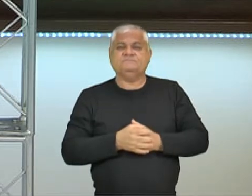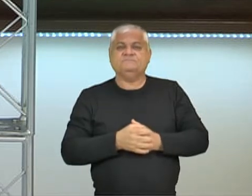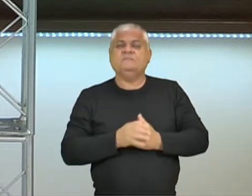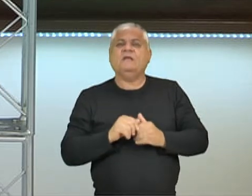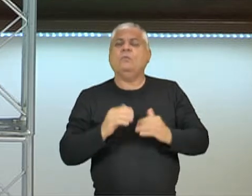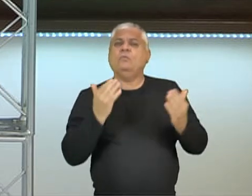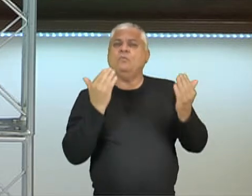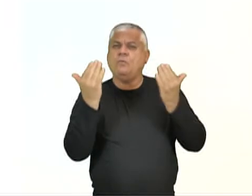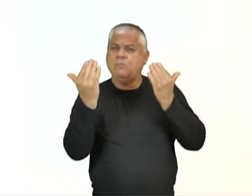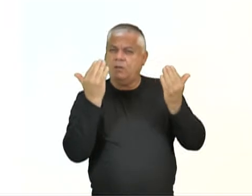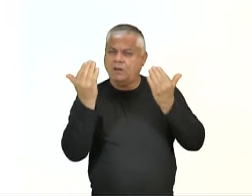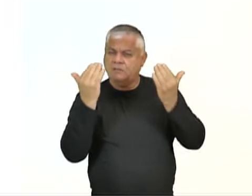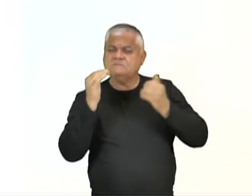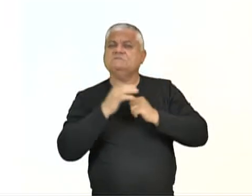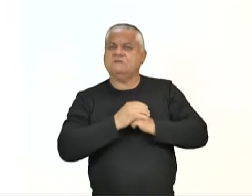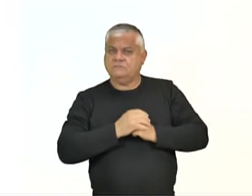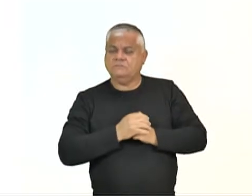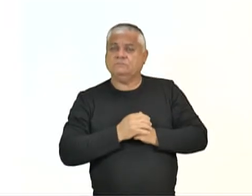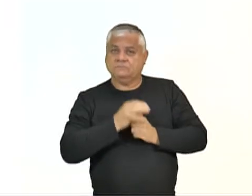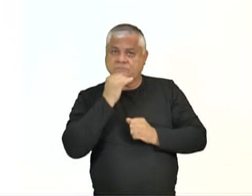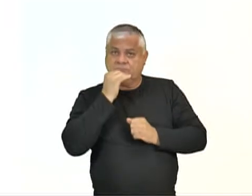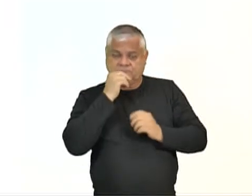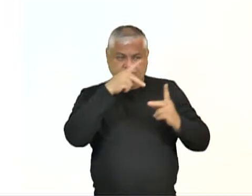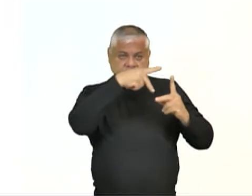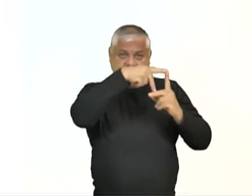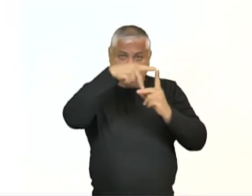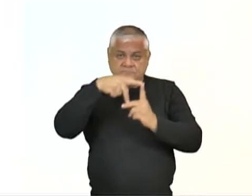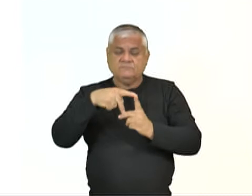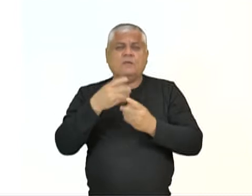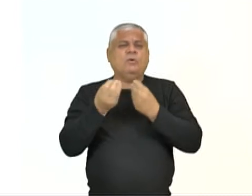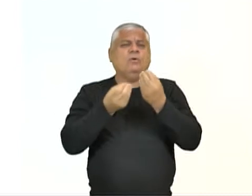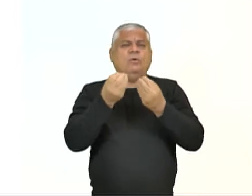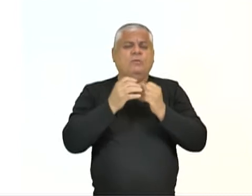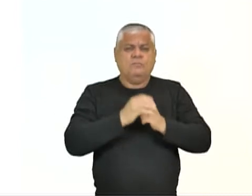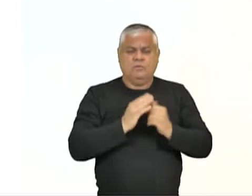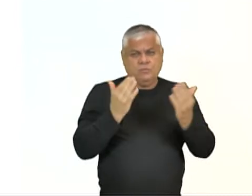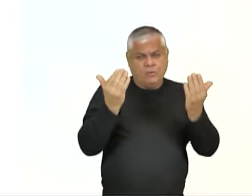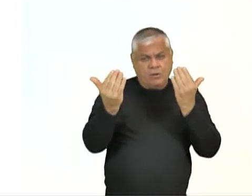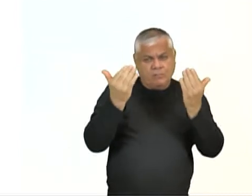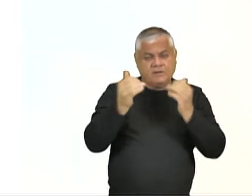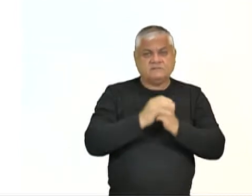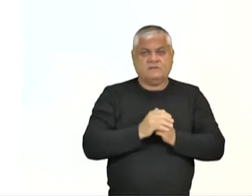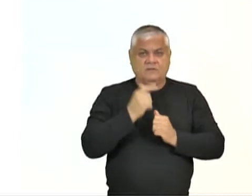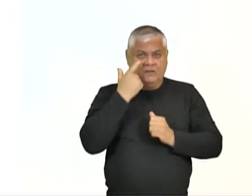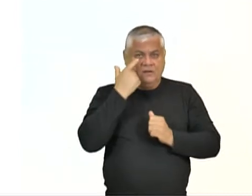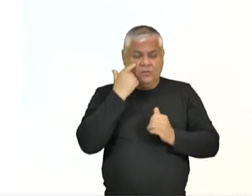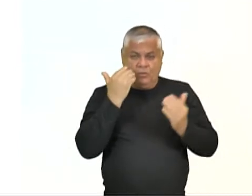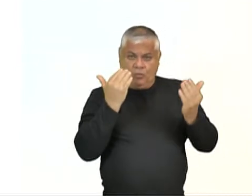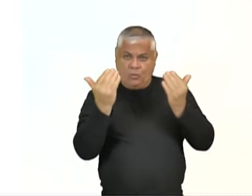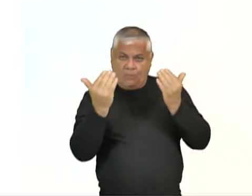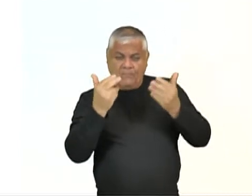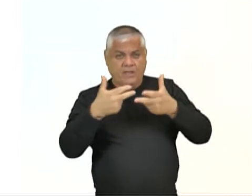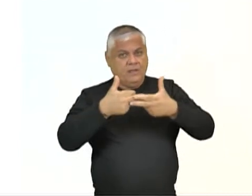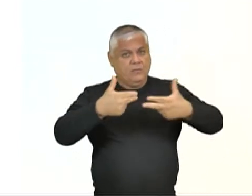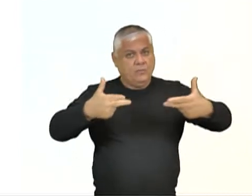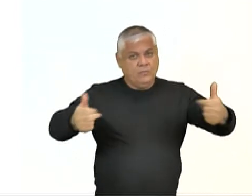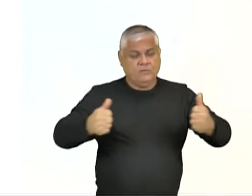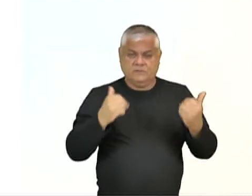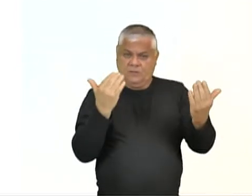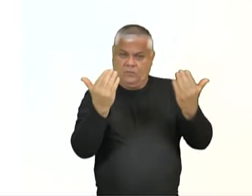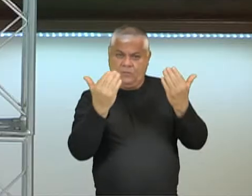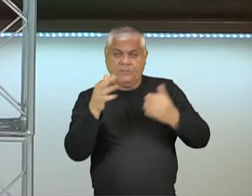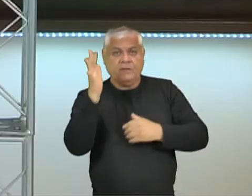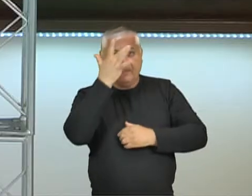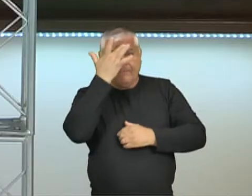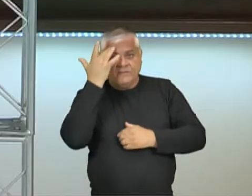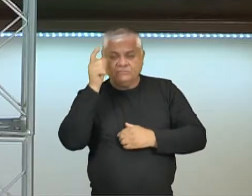Então, nós tivemos ali o grau comparativo, e como que ele funciona? Ele compara pessoas ou coisas entre si, e